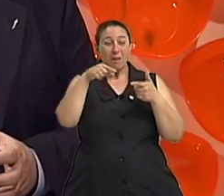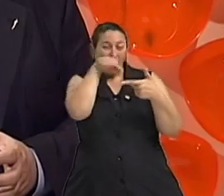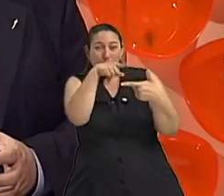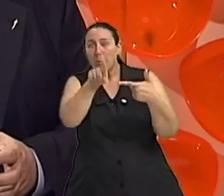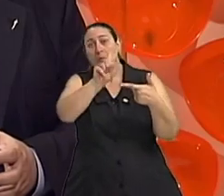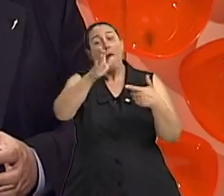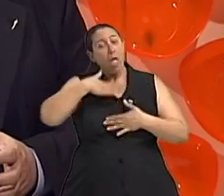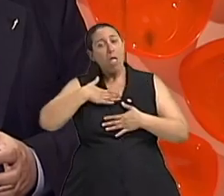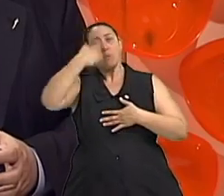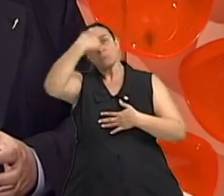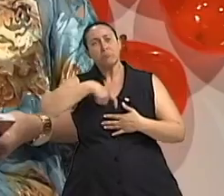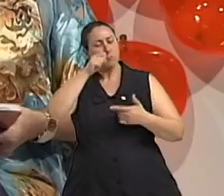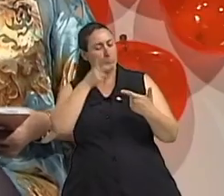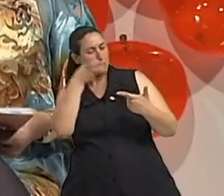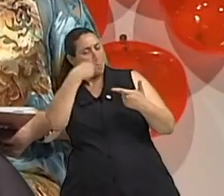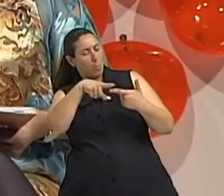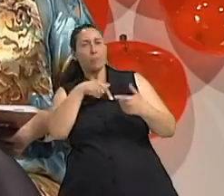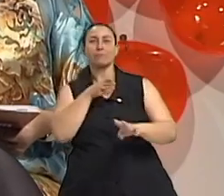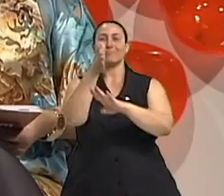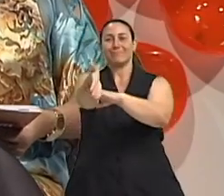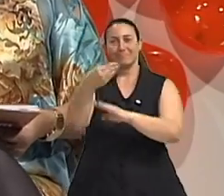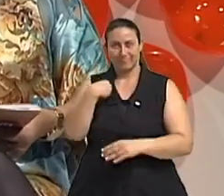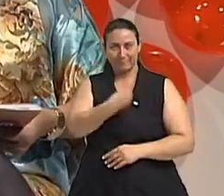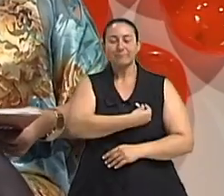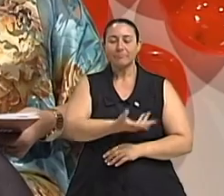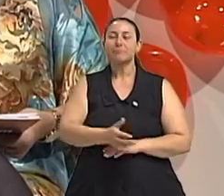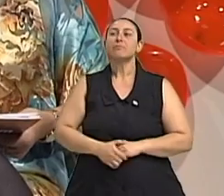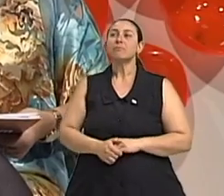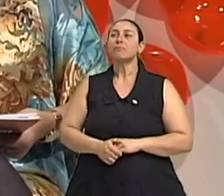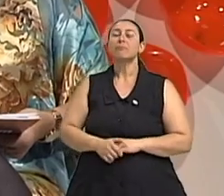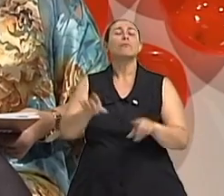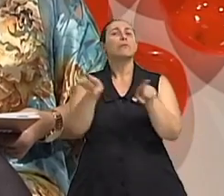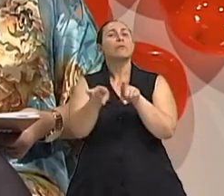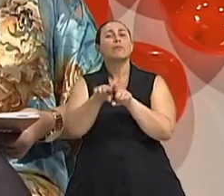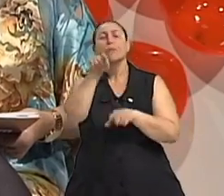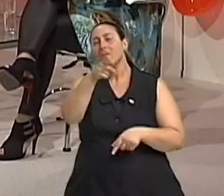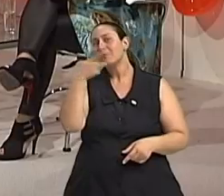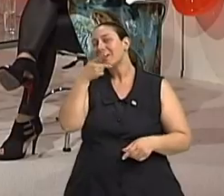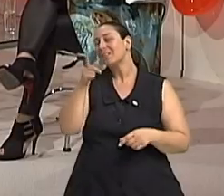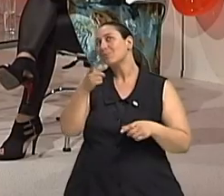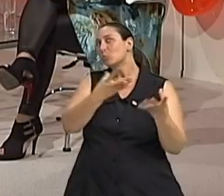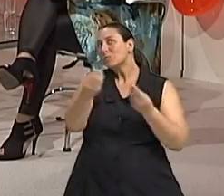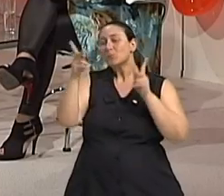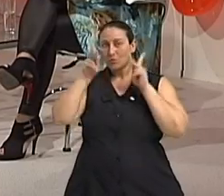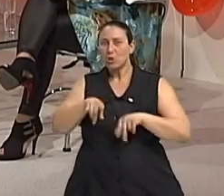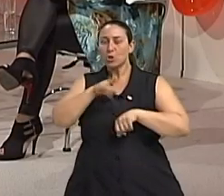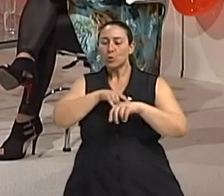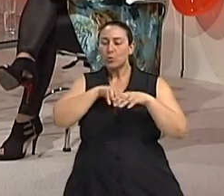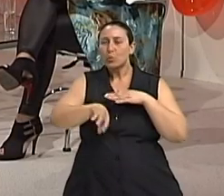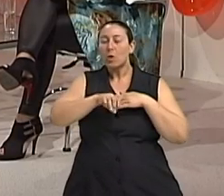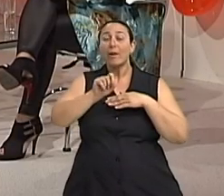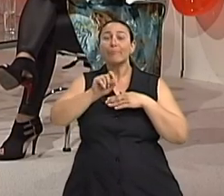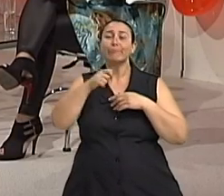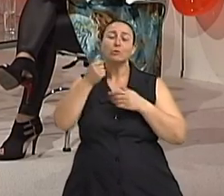com certeza doutor a questão da incontinência leva ao uso de fralda sim e isso está ligado